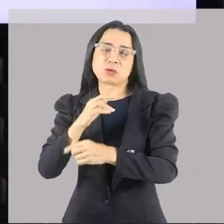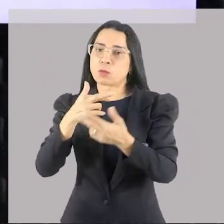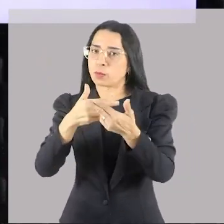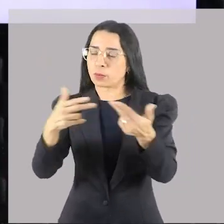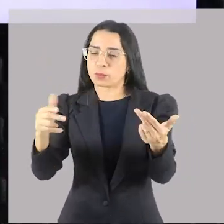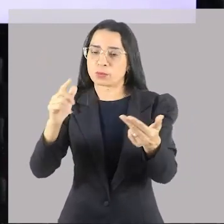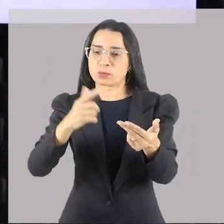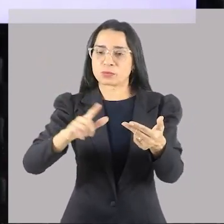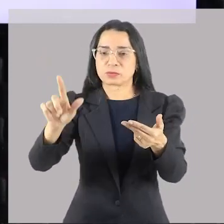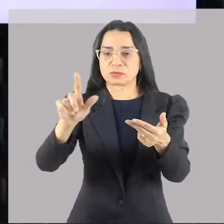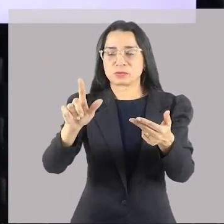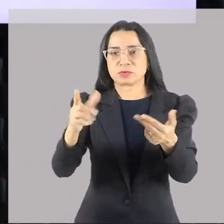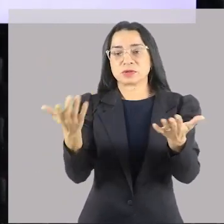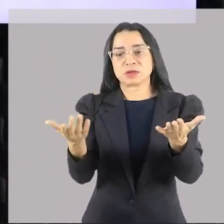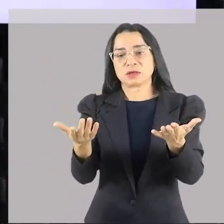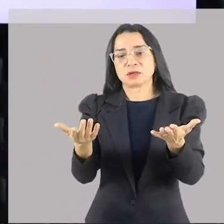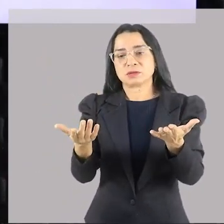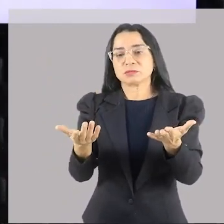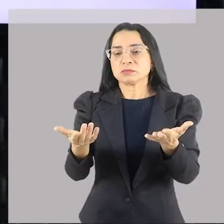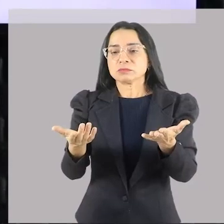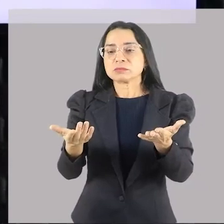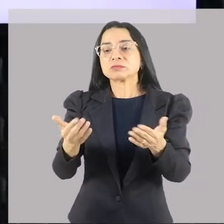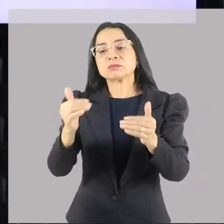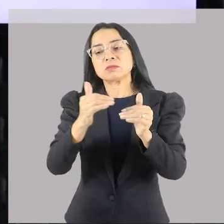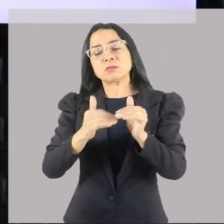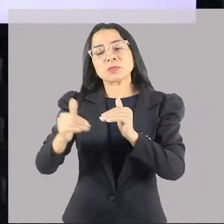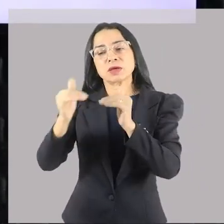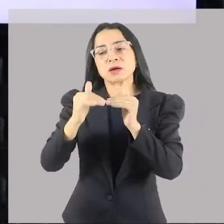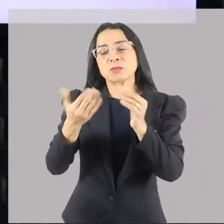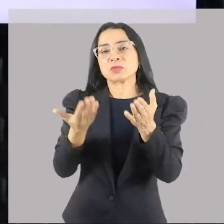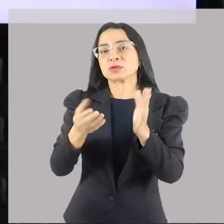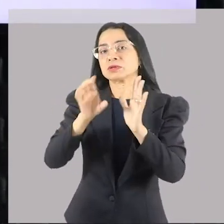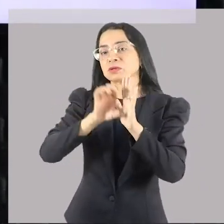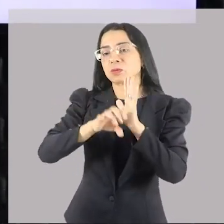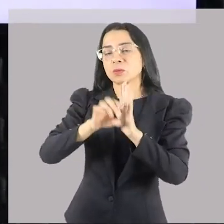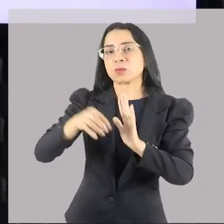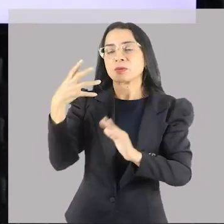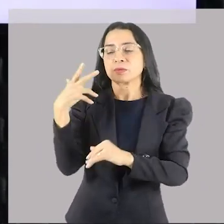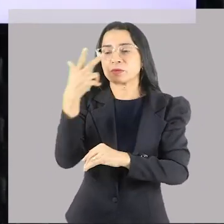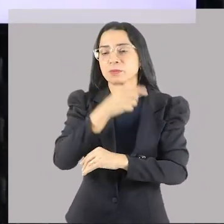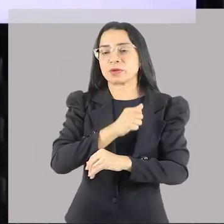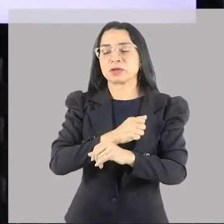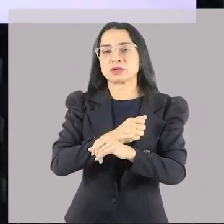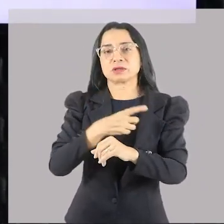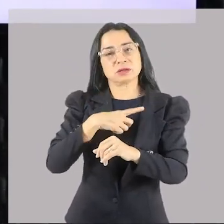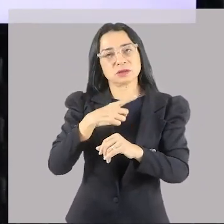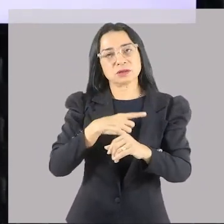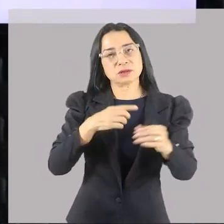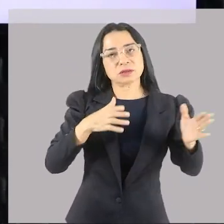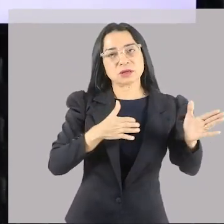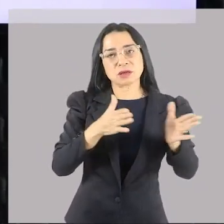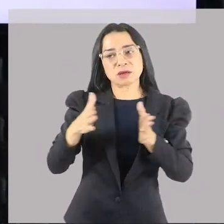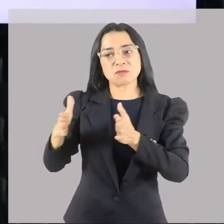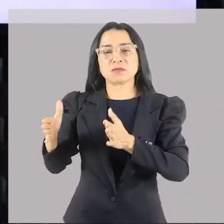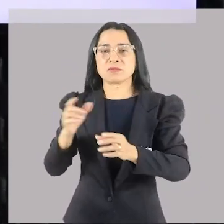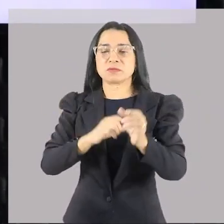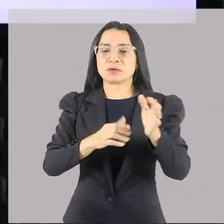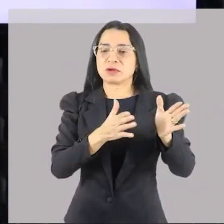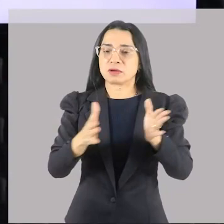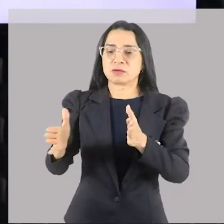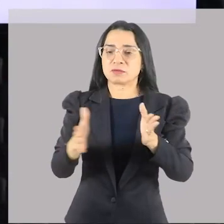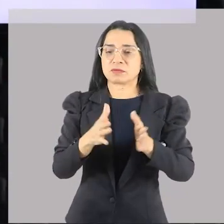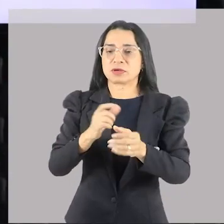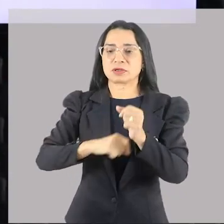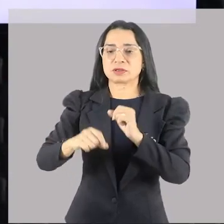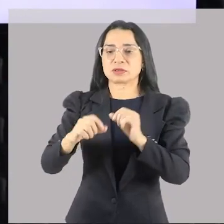conceito de beleza. E aí, a pintura grega vai passando por fases. O objeto, a função primordial dos vasos era